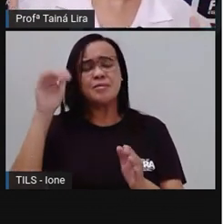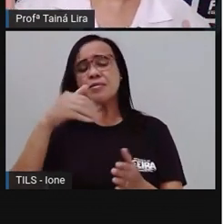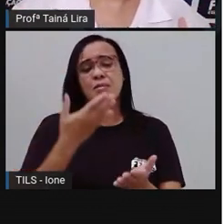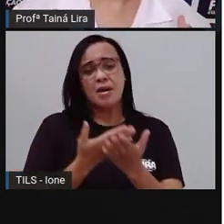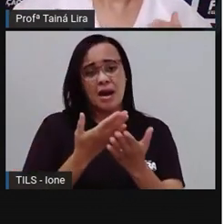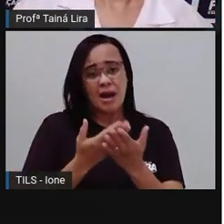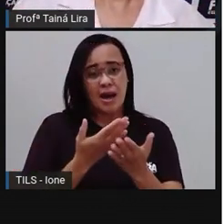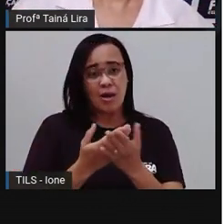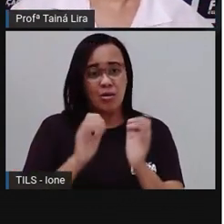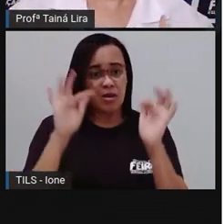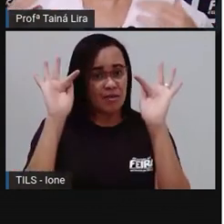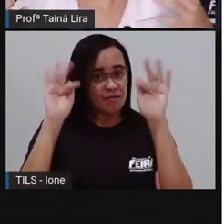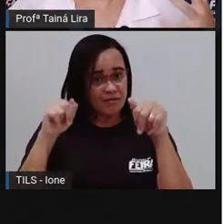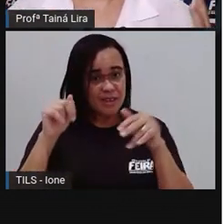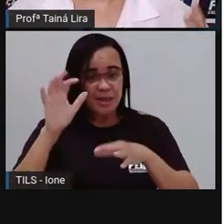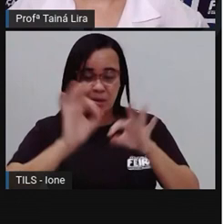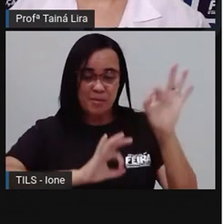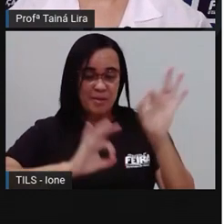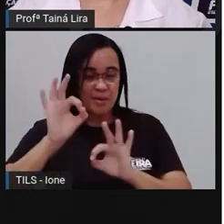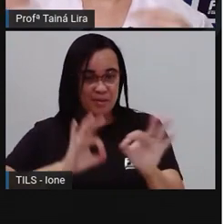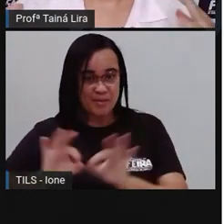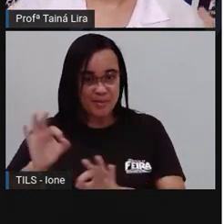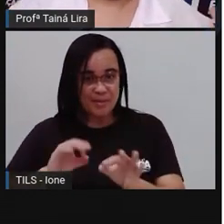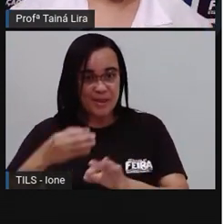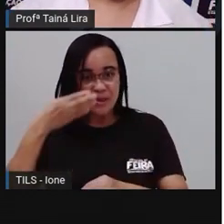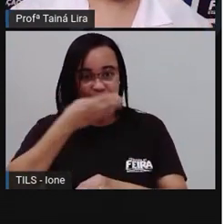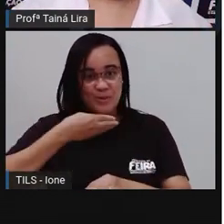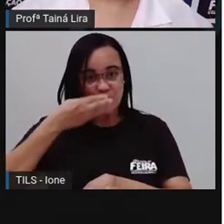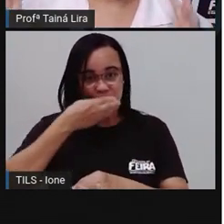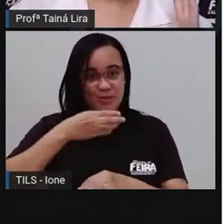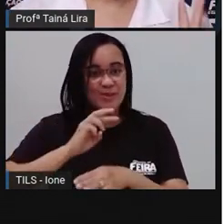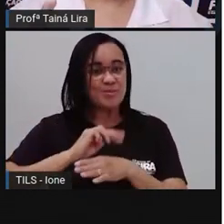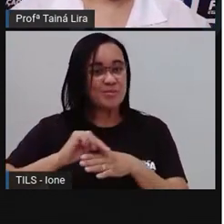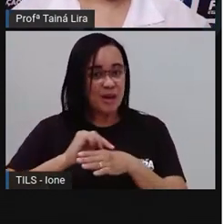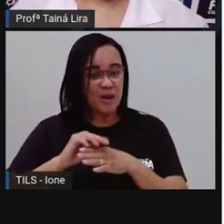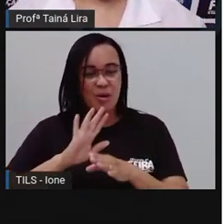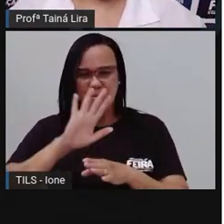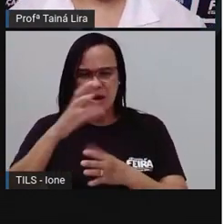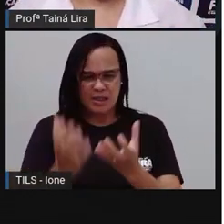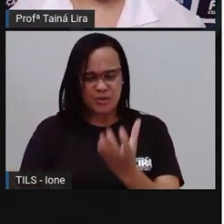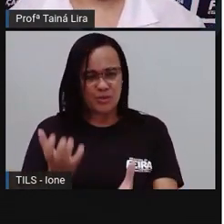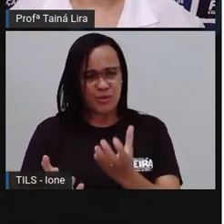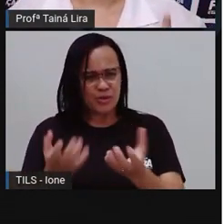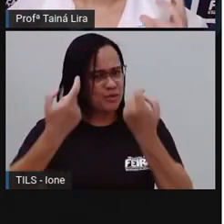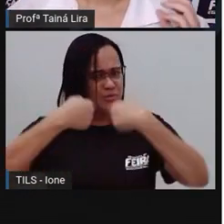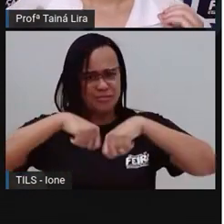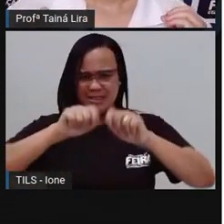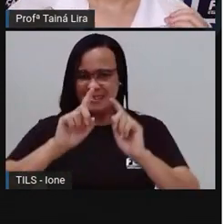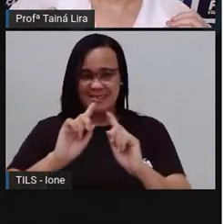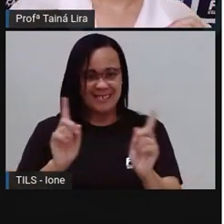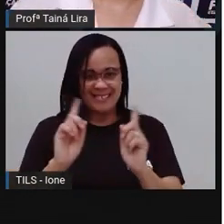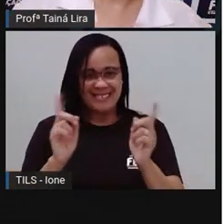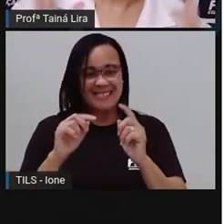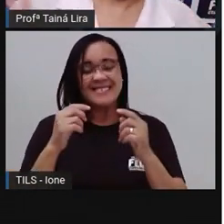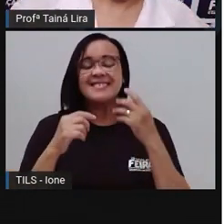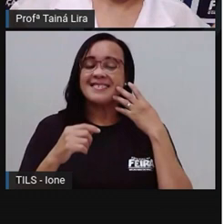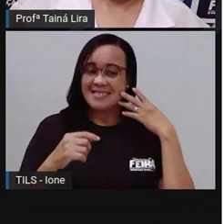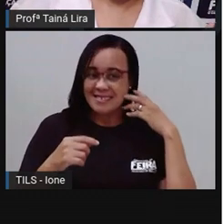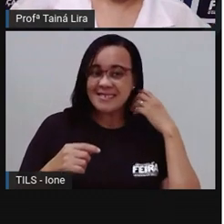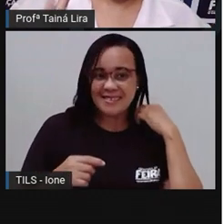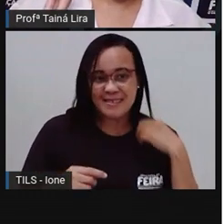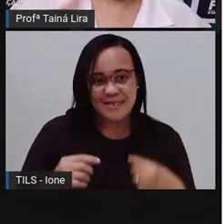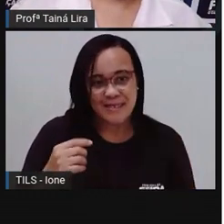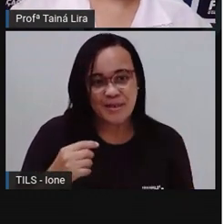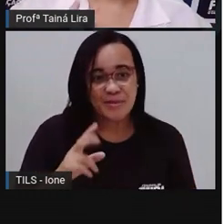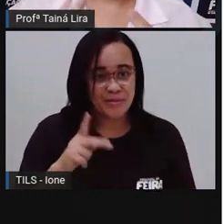preparando um brigadeiro, né, que não vai ao fogo. A gente não precisa levar esse brigadeiro ali ao fogo.